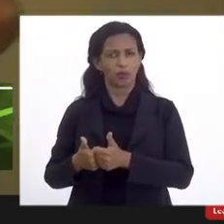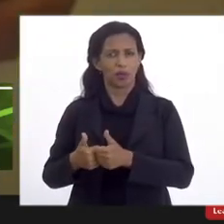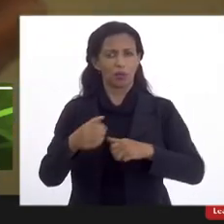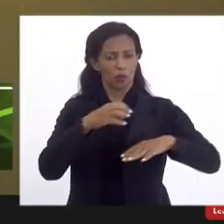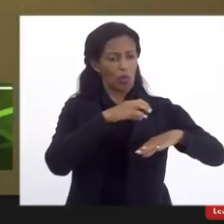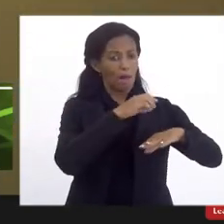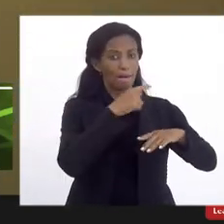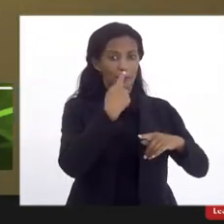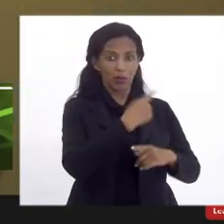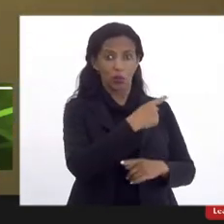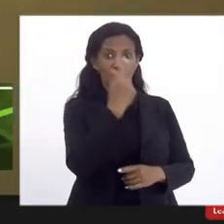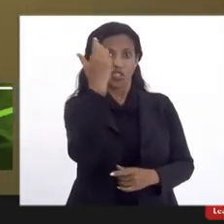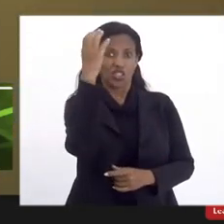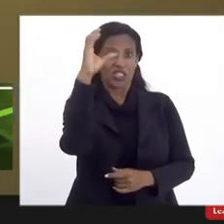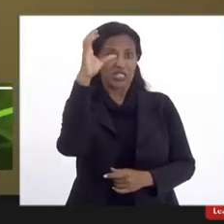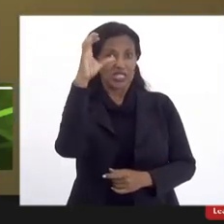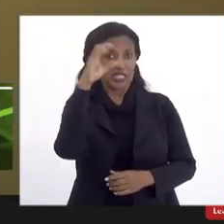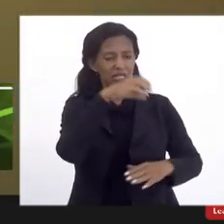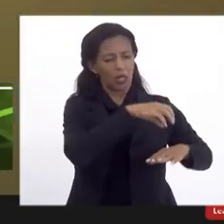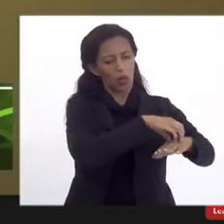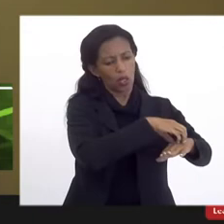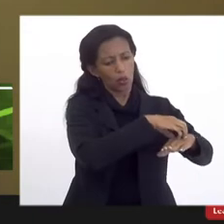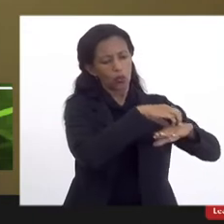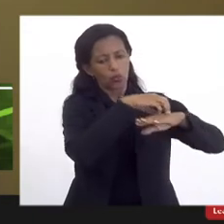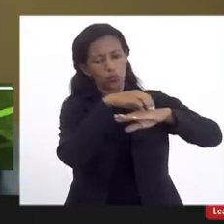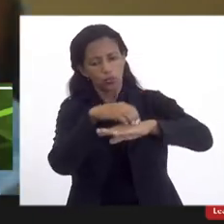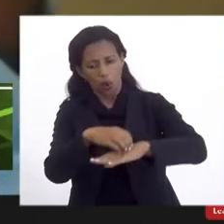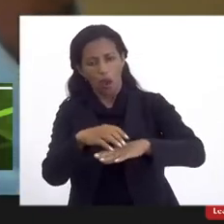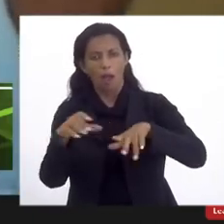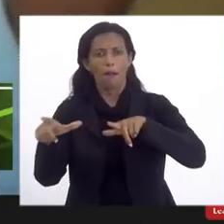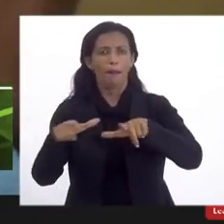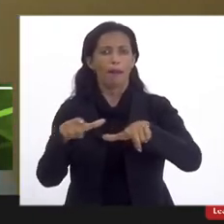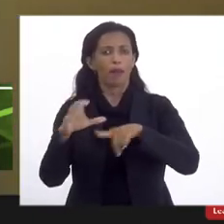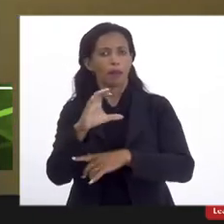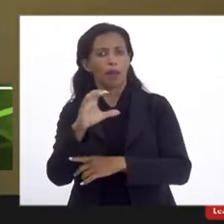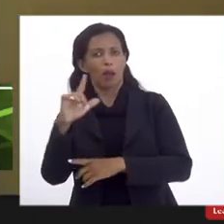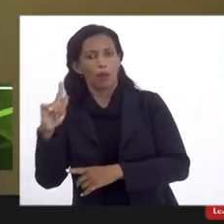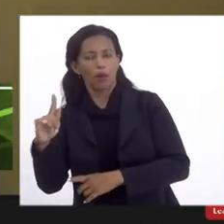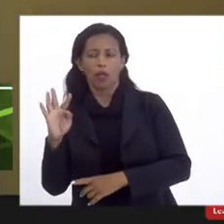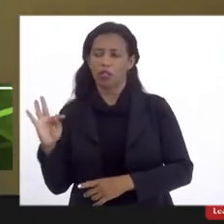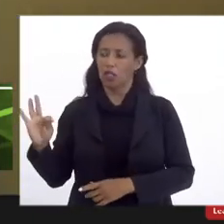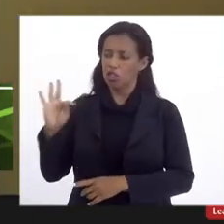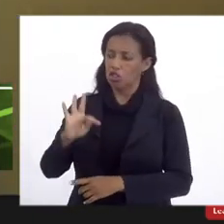mão de obra de Niterói, mão de obra da Tizuca, da Barra,